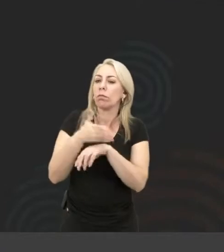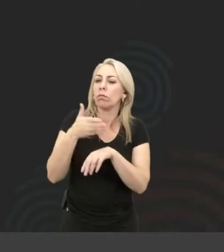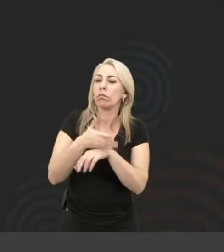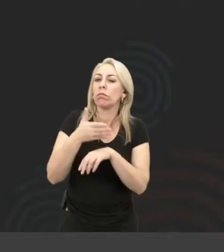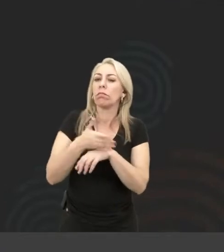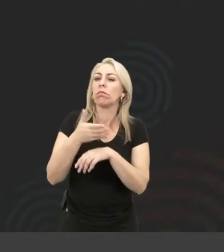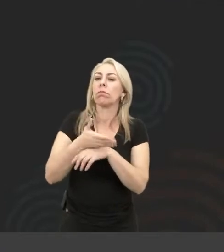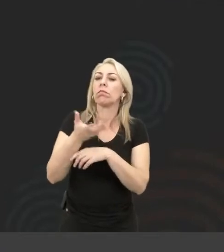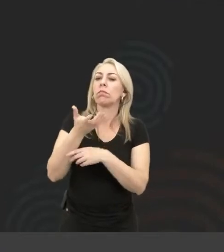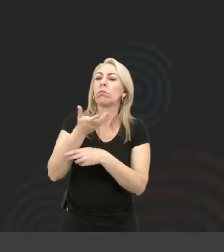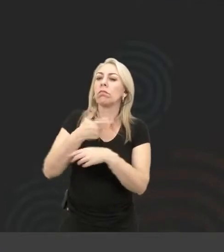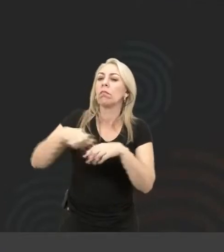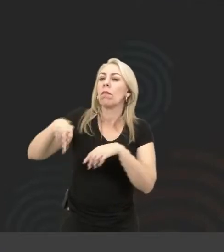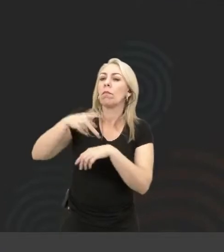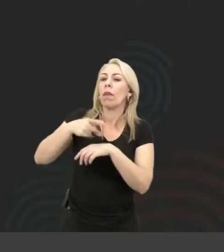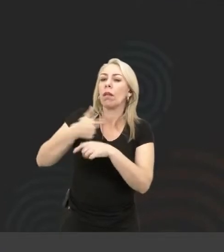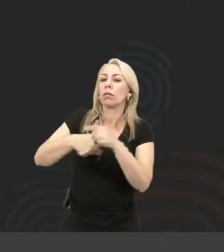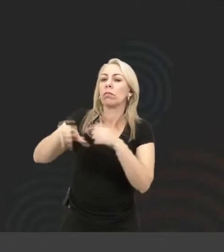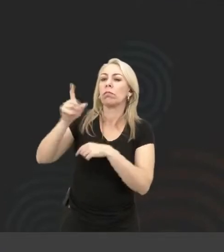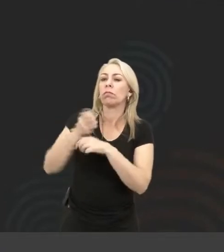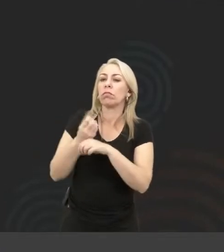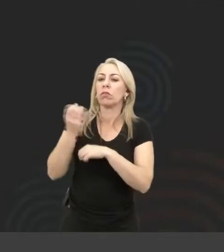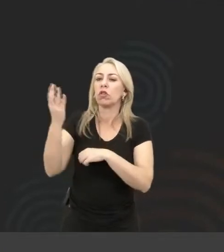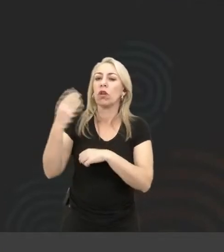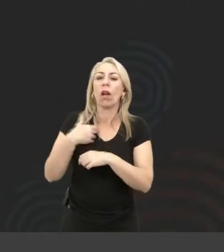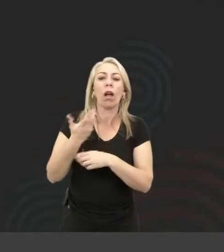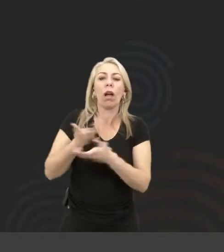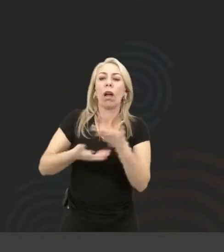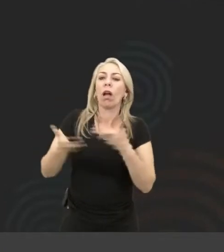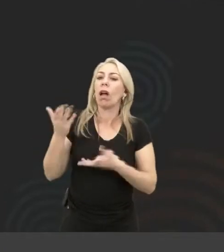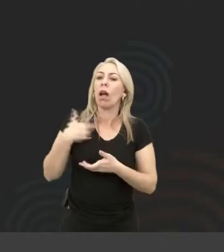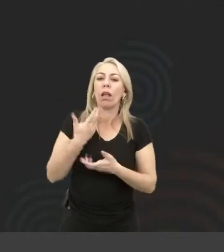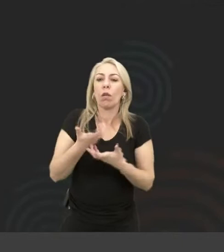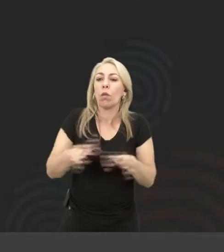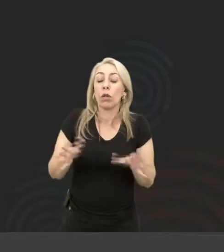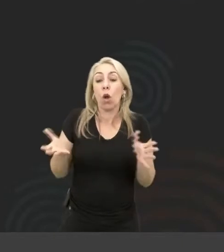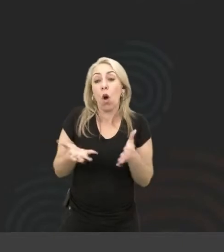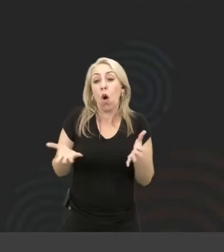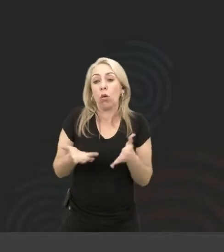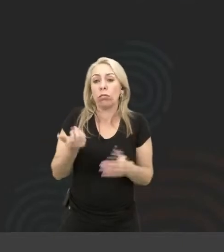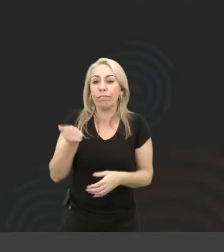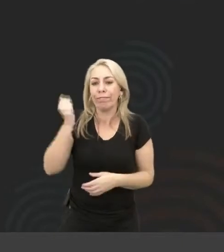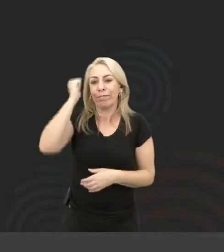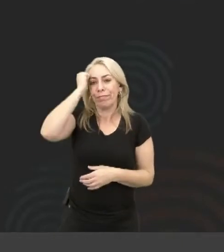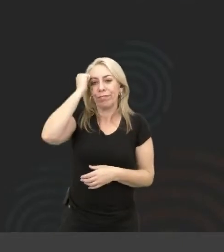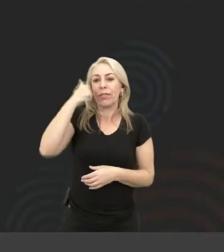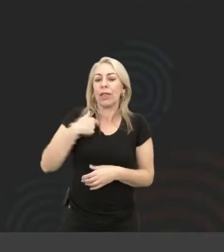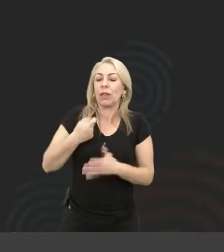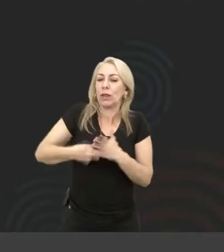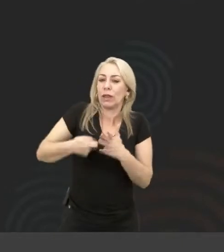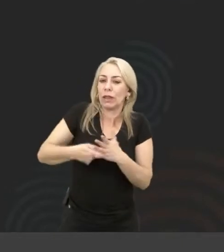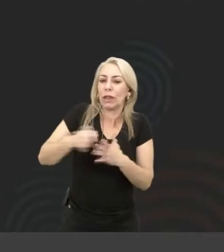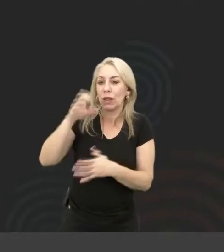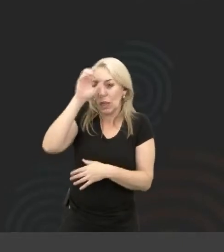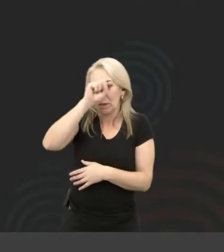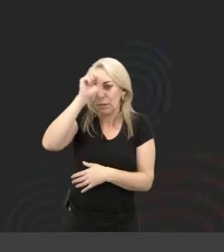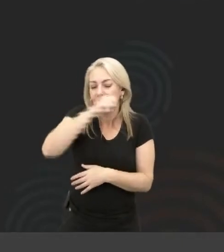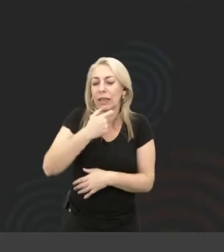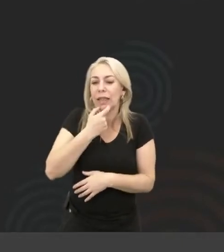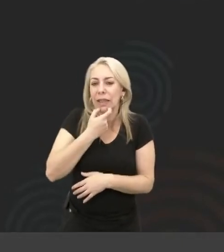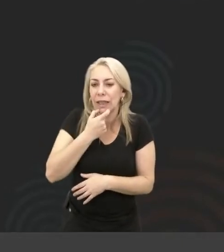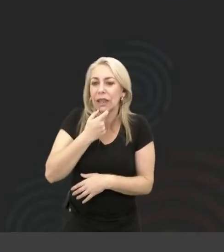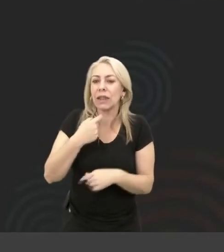intercâmbio fora do país, e eu não quis. Hoje eu me arrependo, tô aí na busca pra aprender inglês,